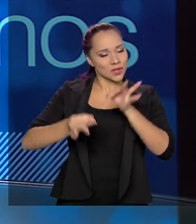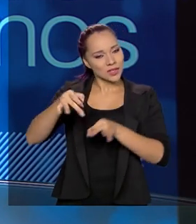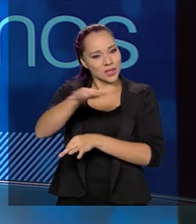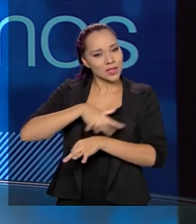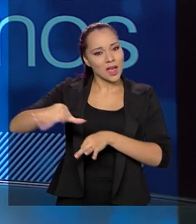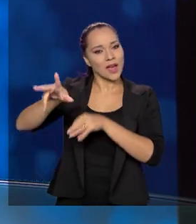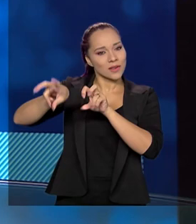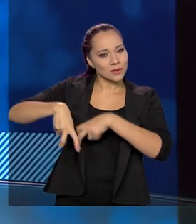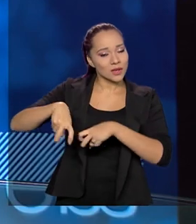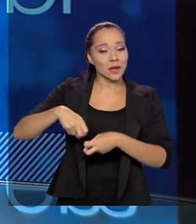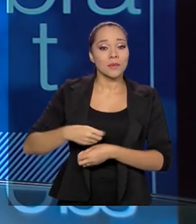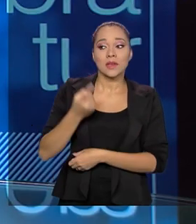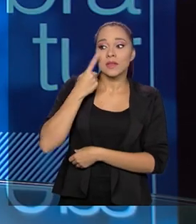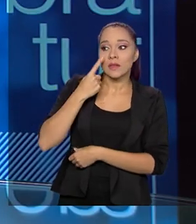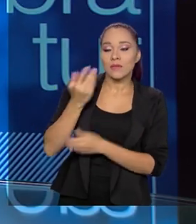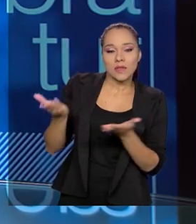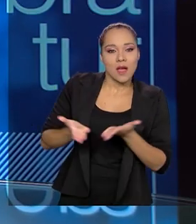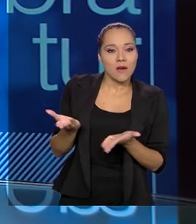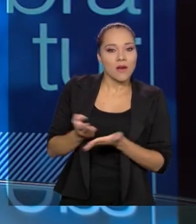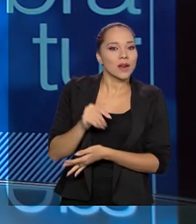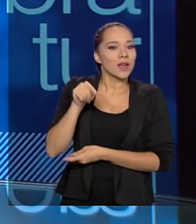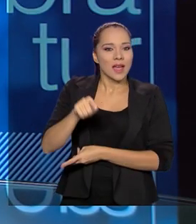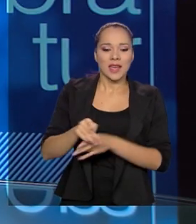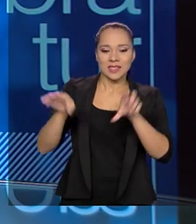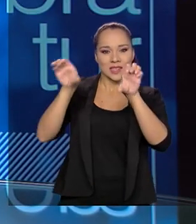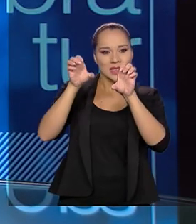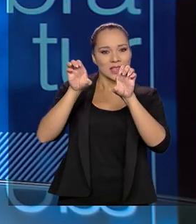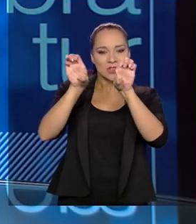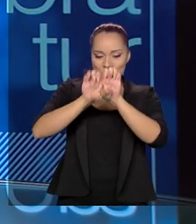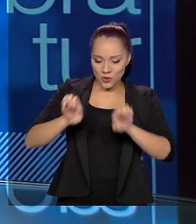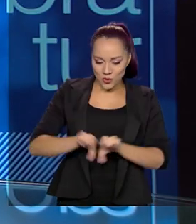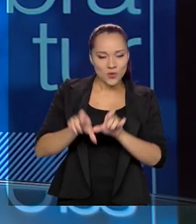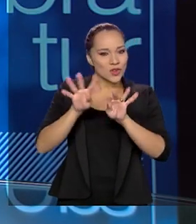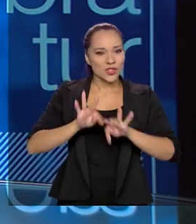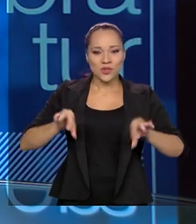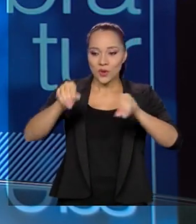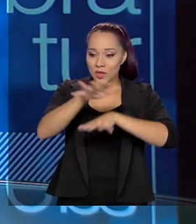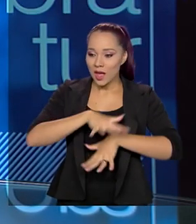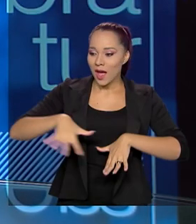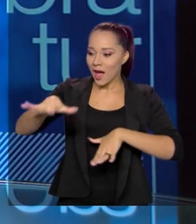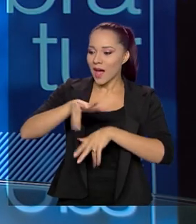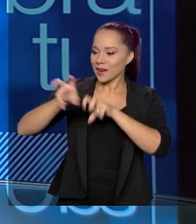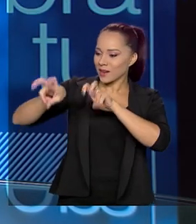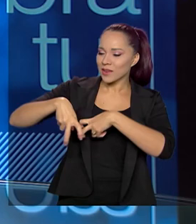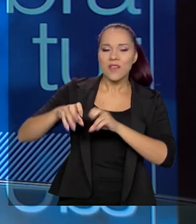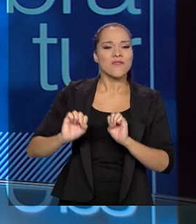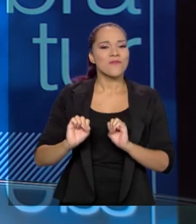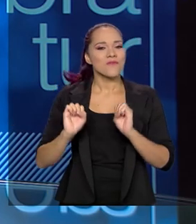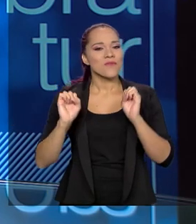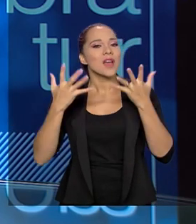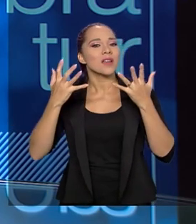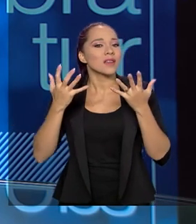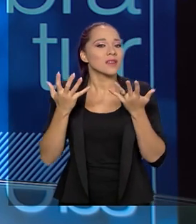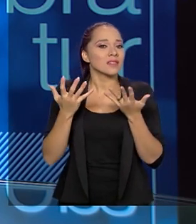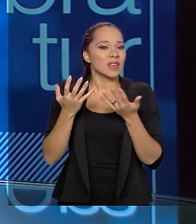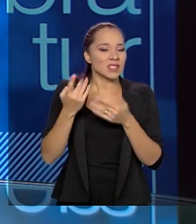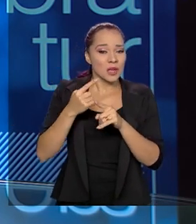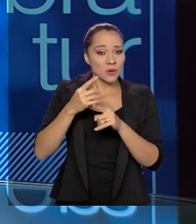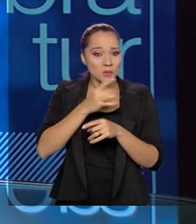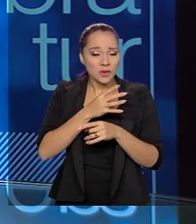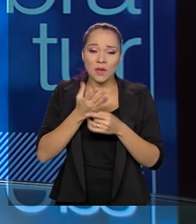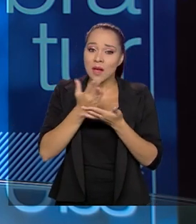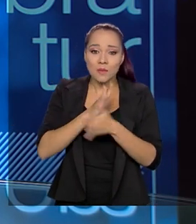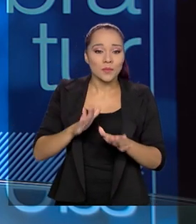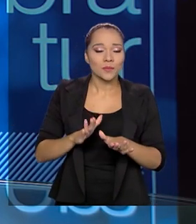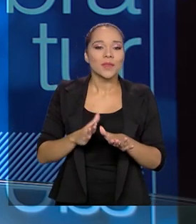E a gente está vendo agora essa reestruturação de todo o setor agrícola, as festas de pecuária acabaram-se. E